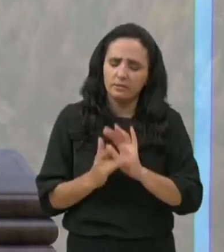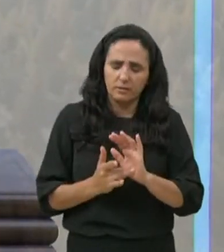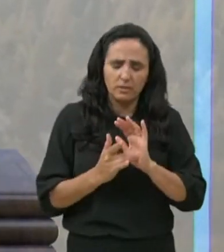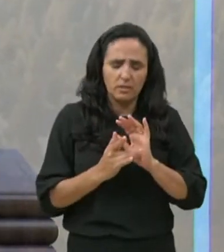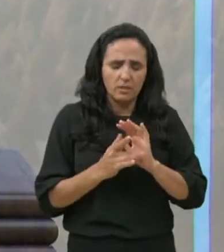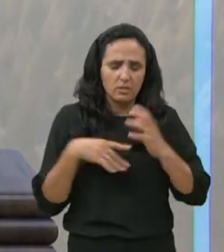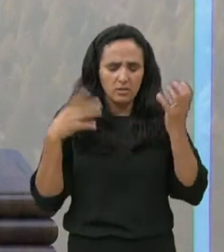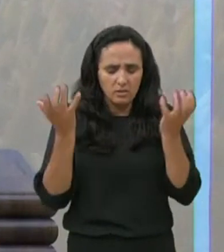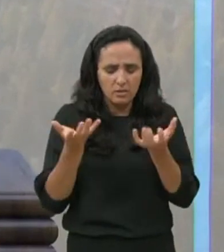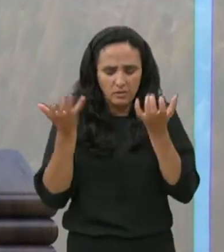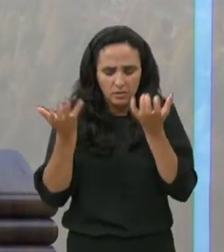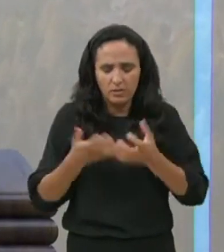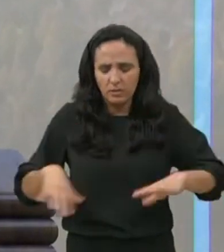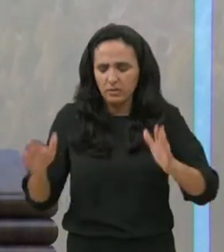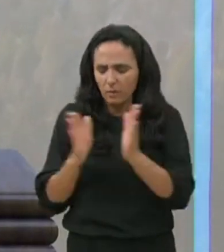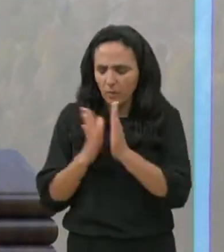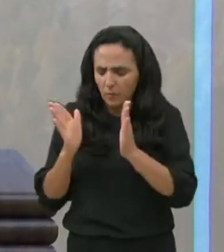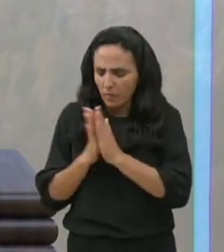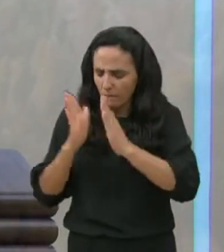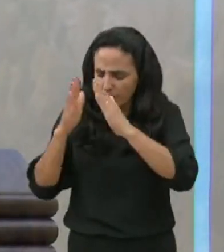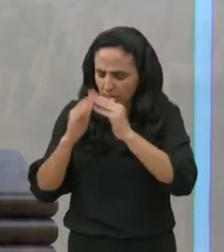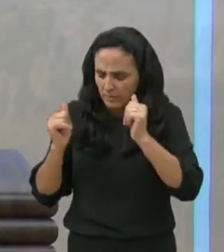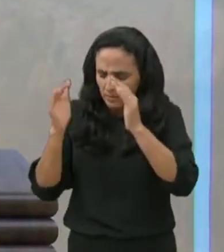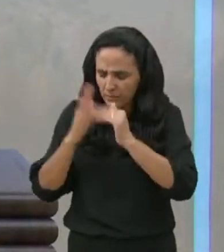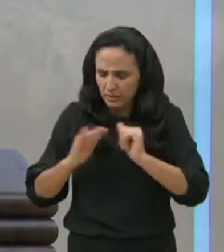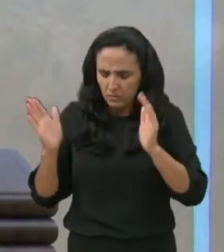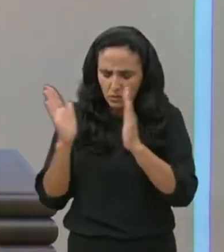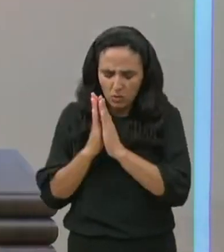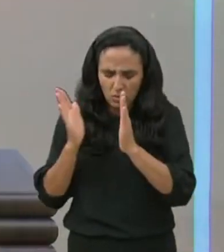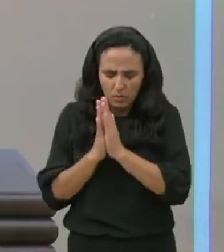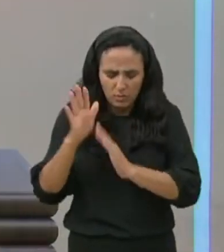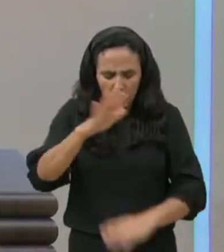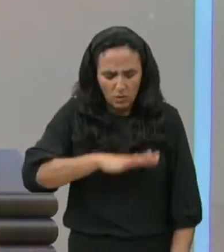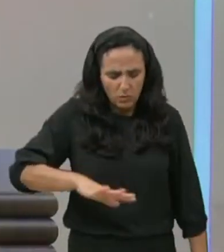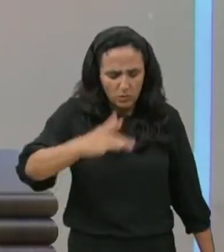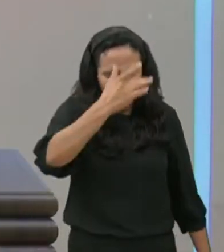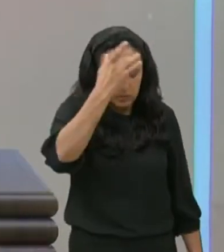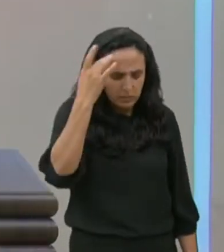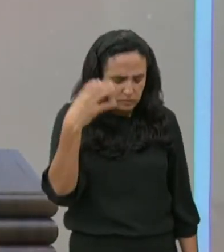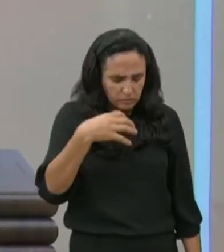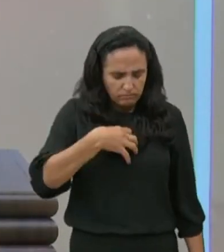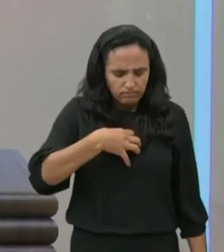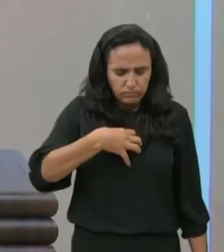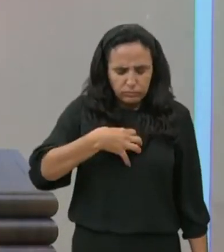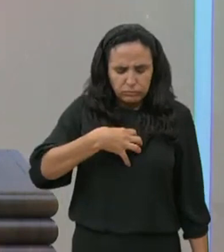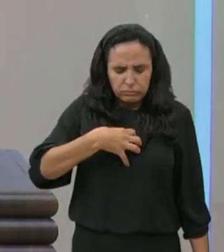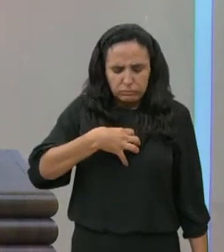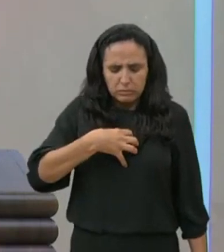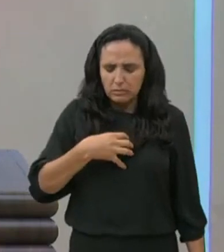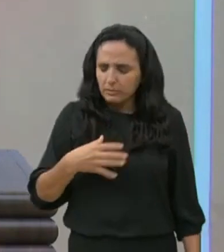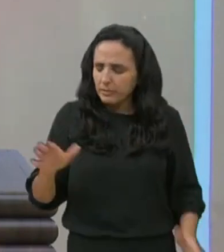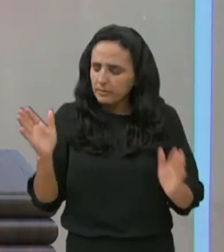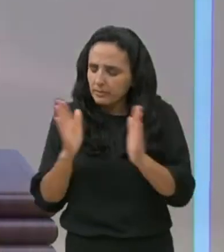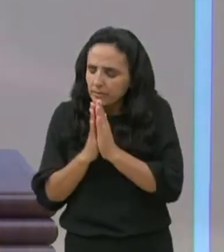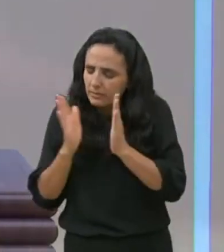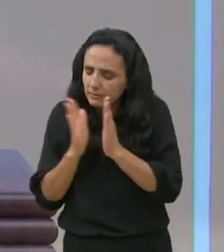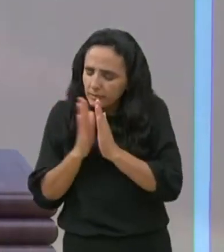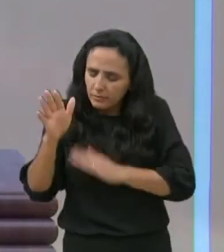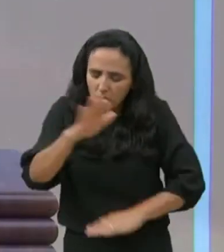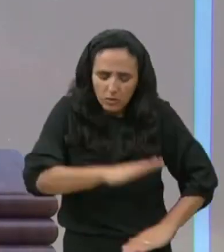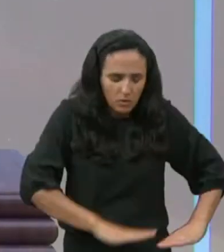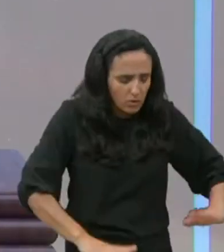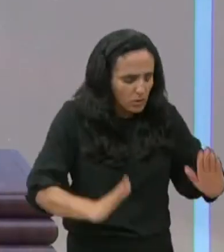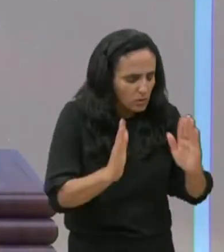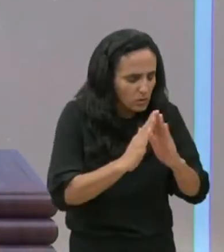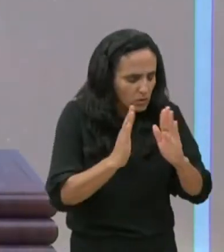eu quero te pedir, meu Pai, por este lar, Senhor, que encontra-se em conflito, lares que